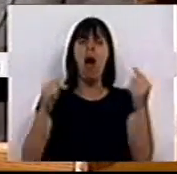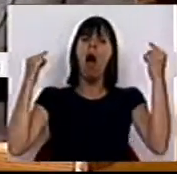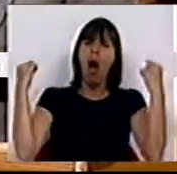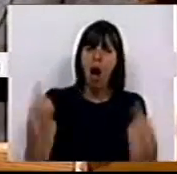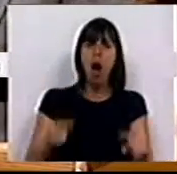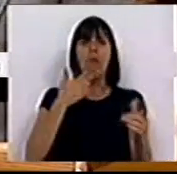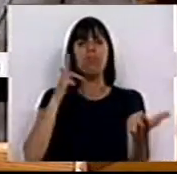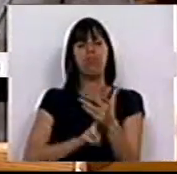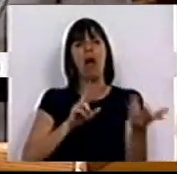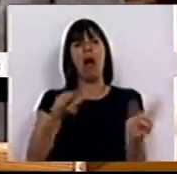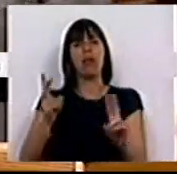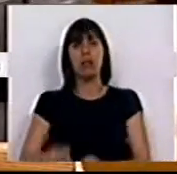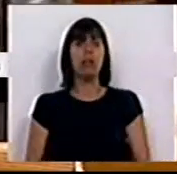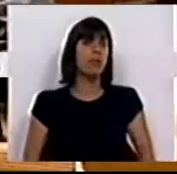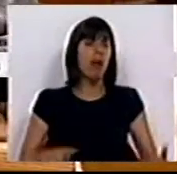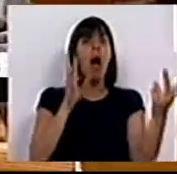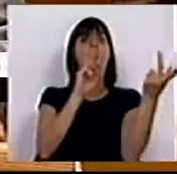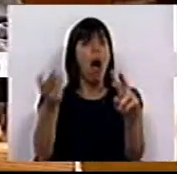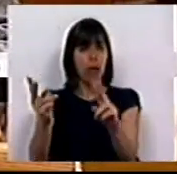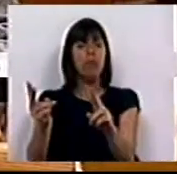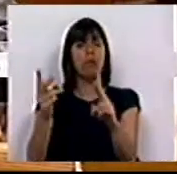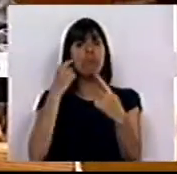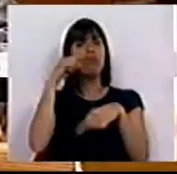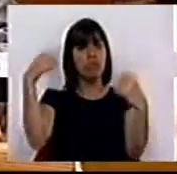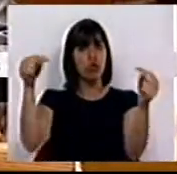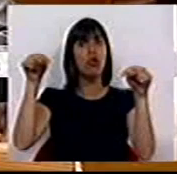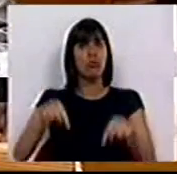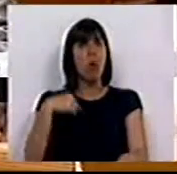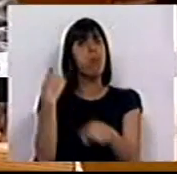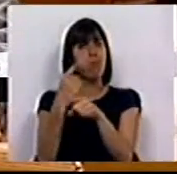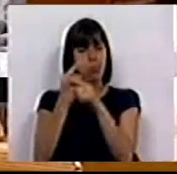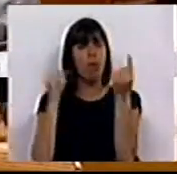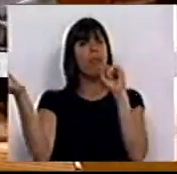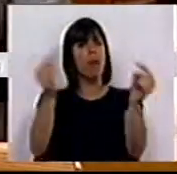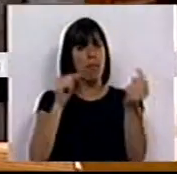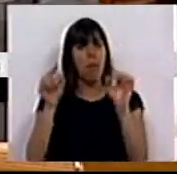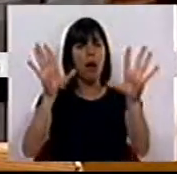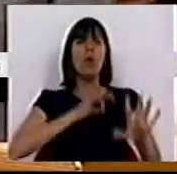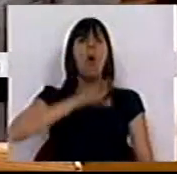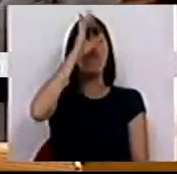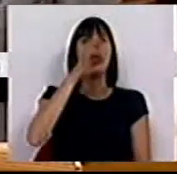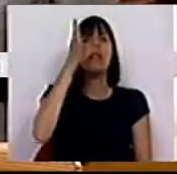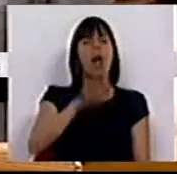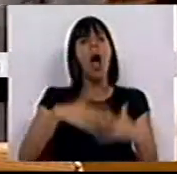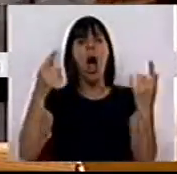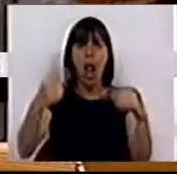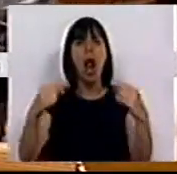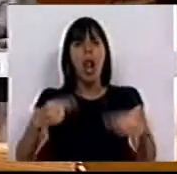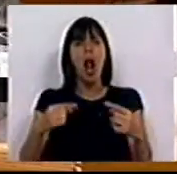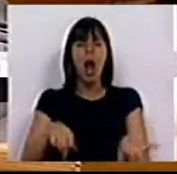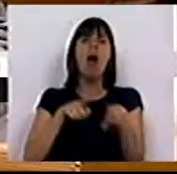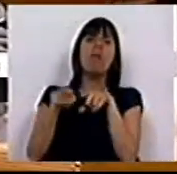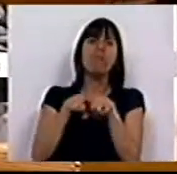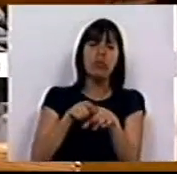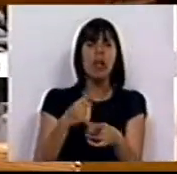Há, de facto, alternativas. E as alternativas trouxemos-las aqui também a debate. O Sr. Ministro dizia que este tinha, que